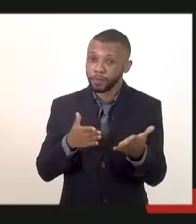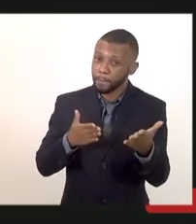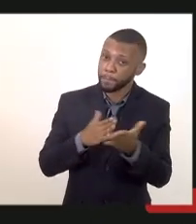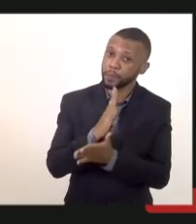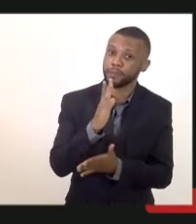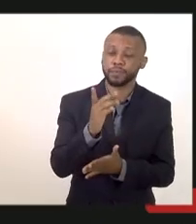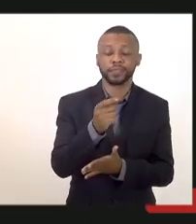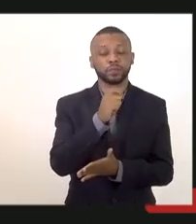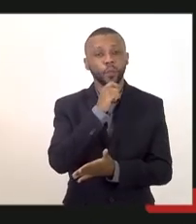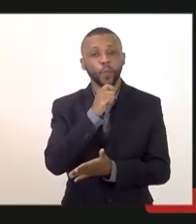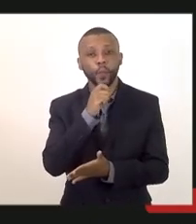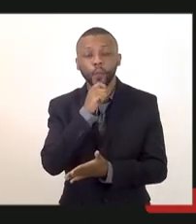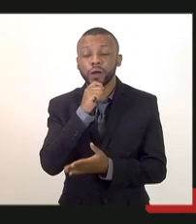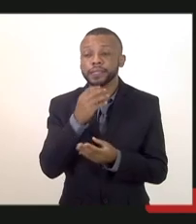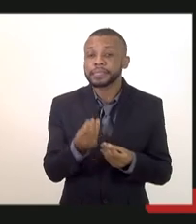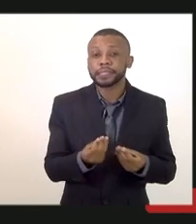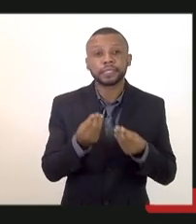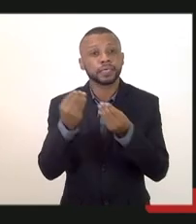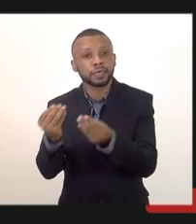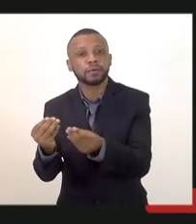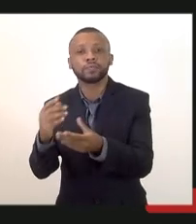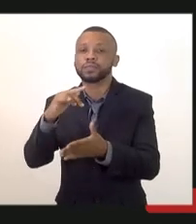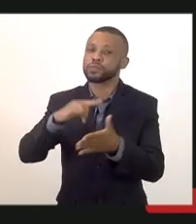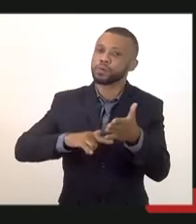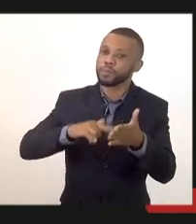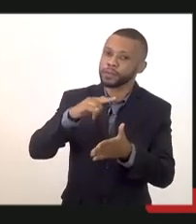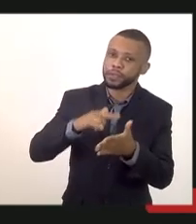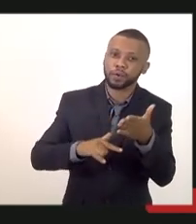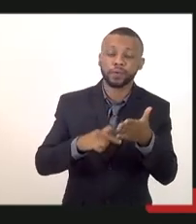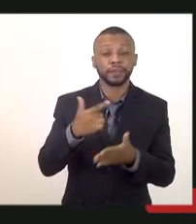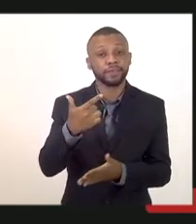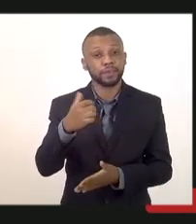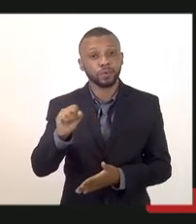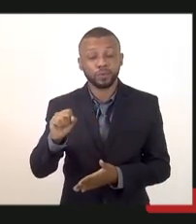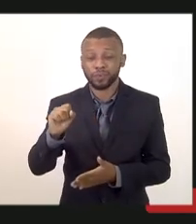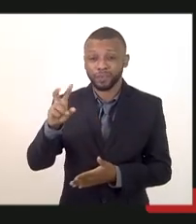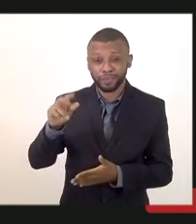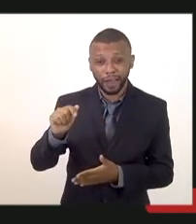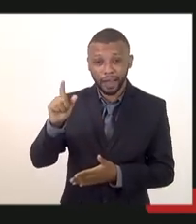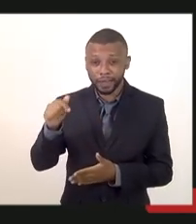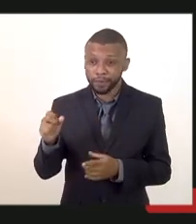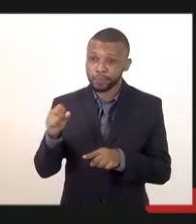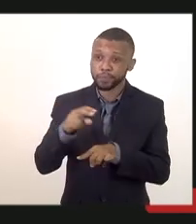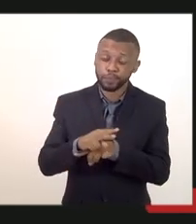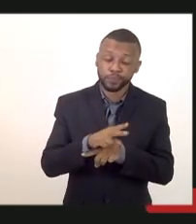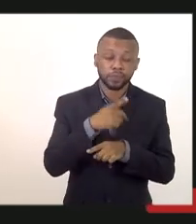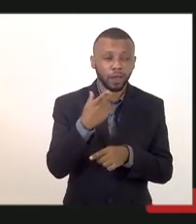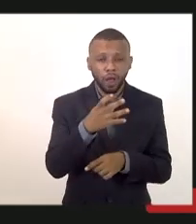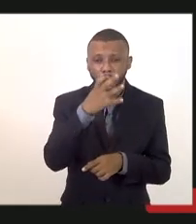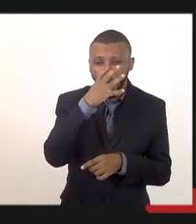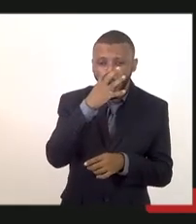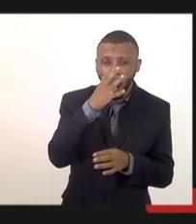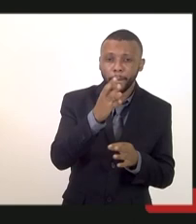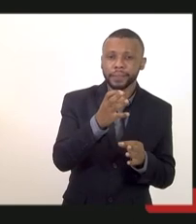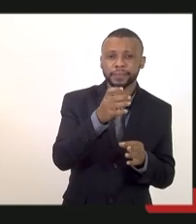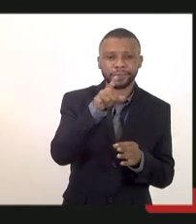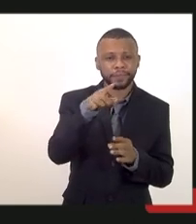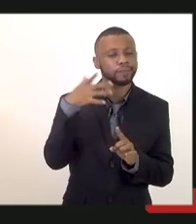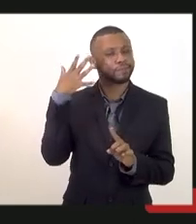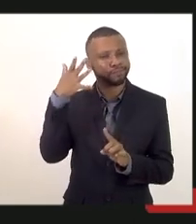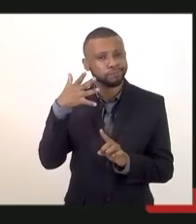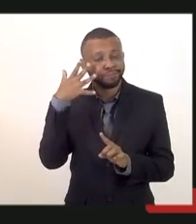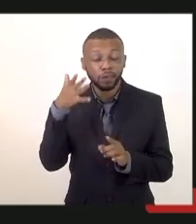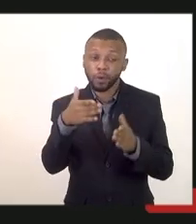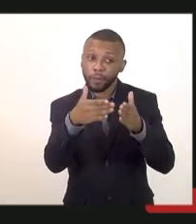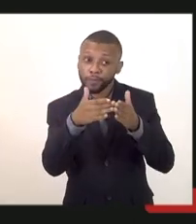entregue e essas 28 vagas sobraram eu observei na fala do senhor e por gentileza se eu tiver equivocado você me corrija que você